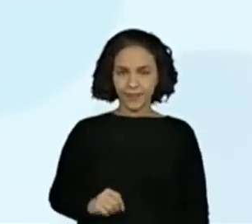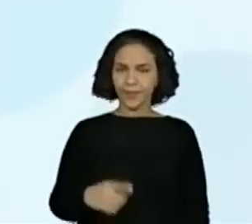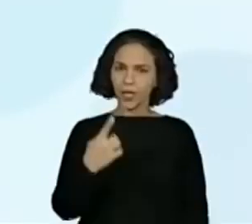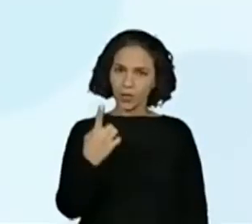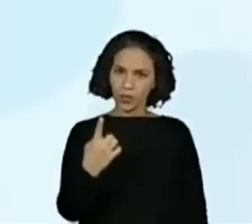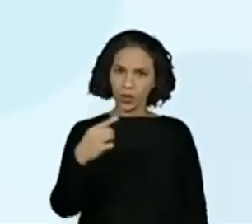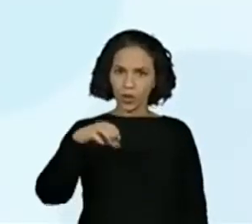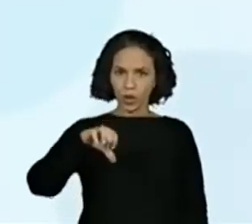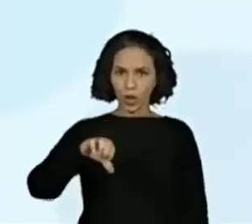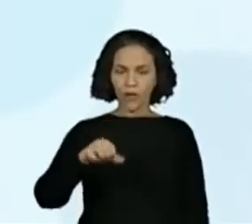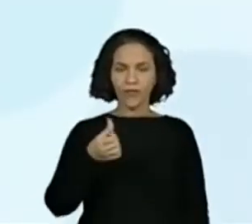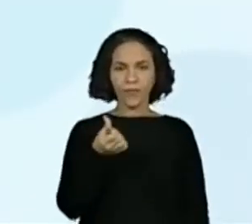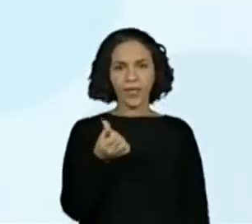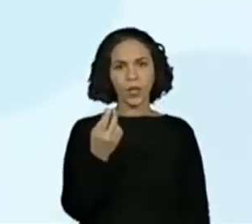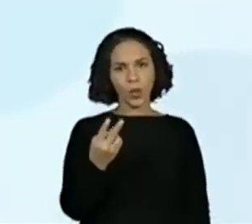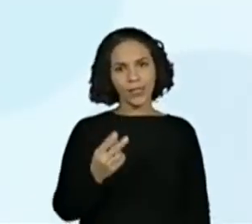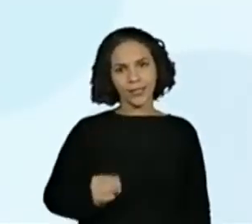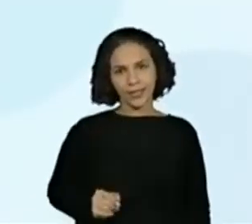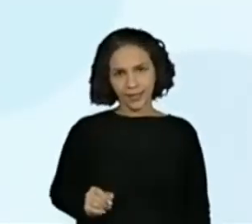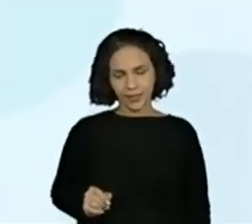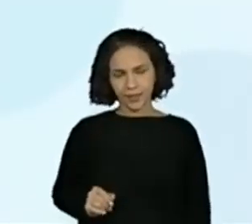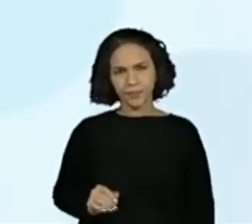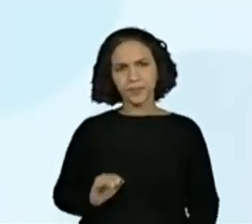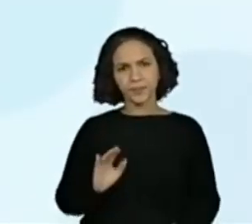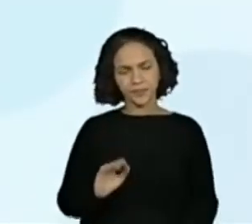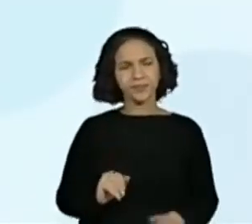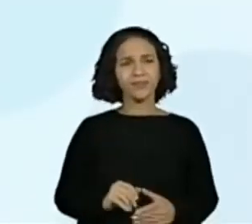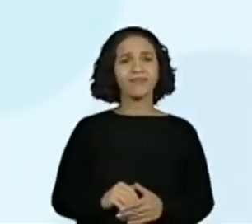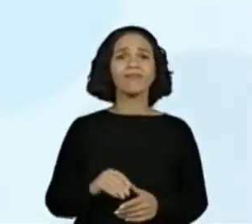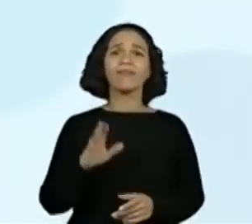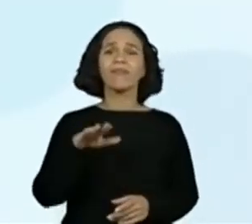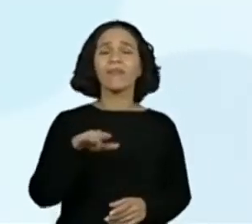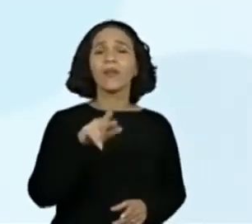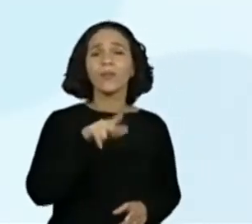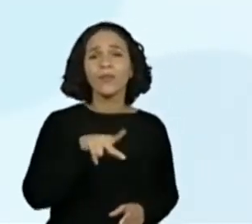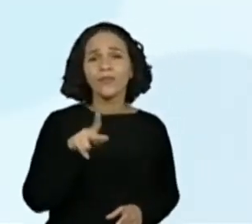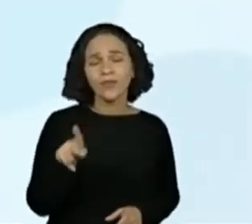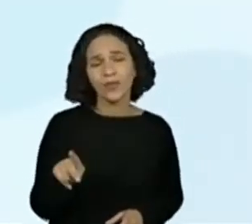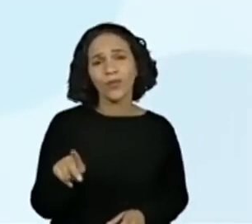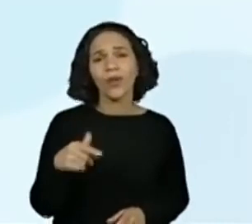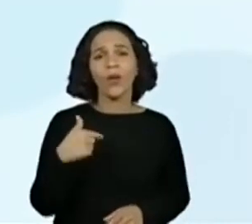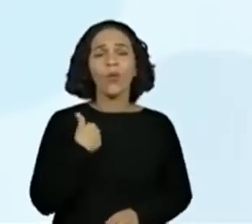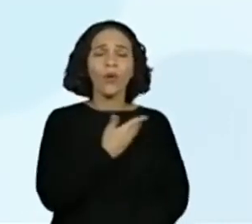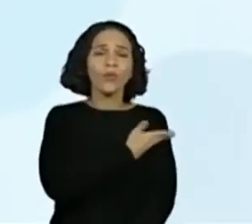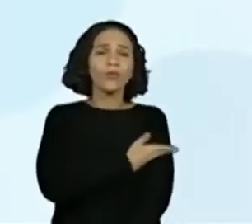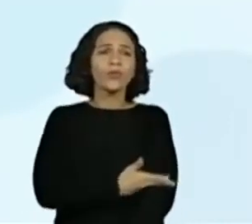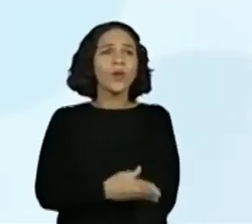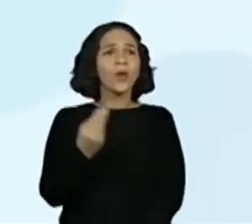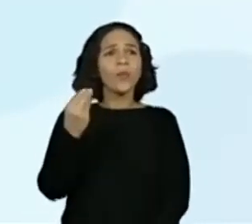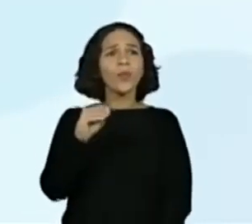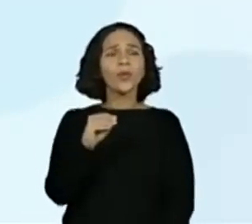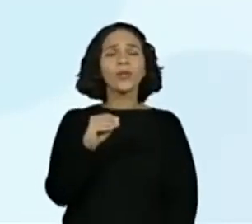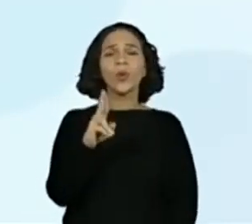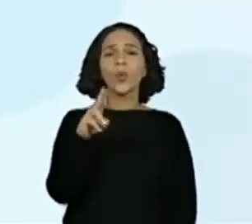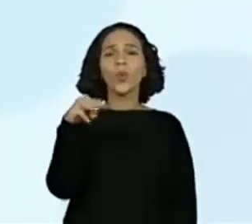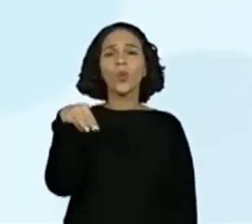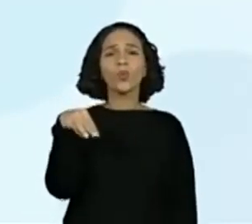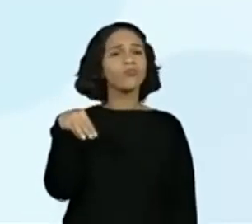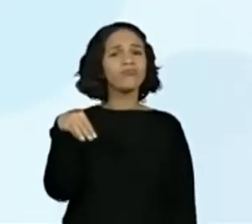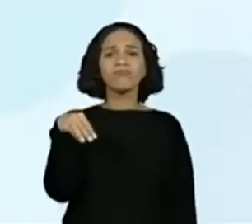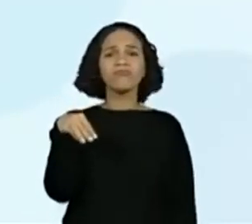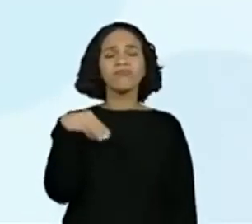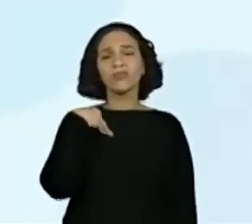Pro. Eu estou acostumado a não colocar um mil. Eu já coloco já